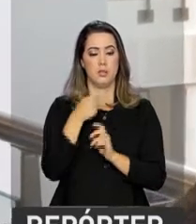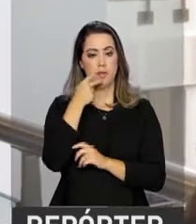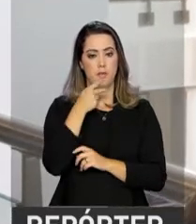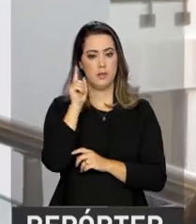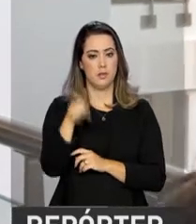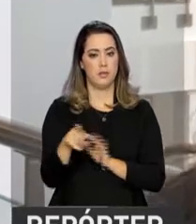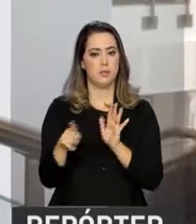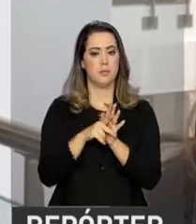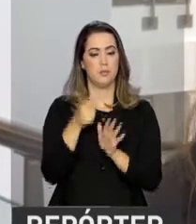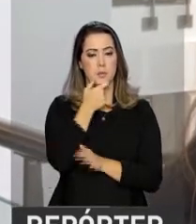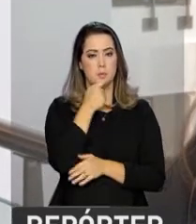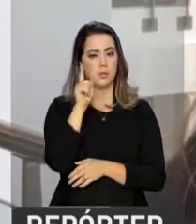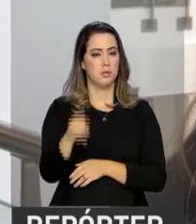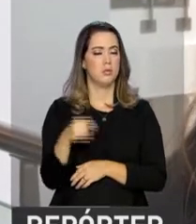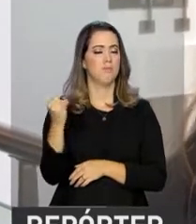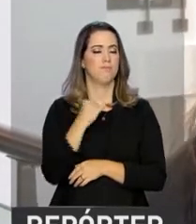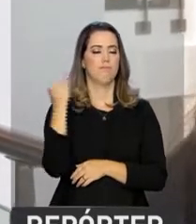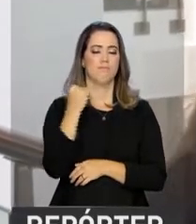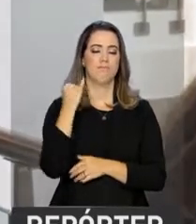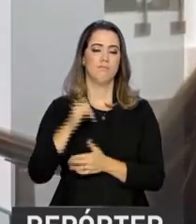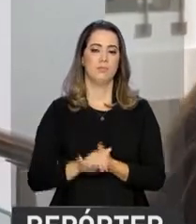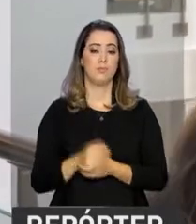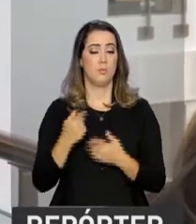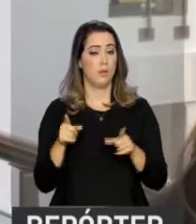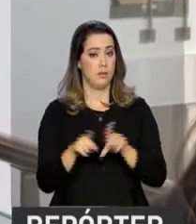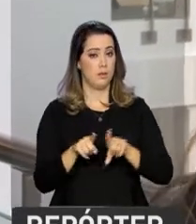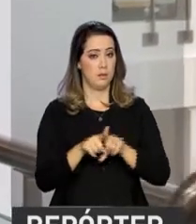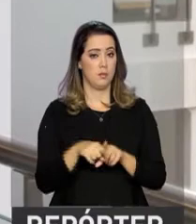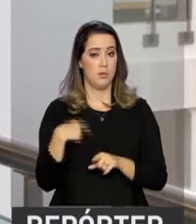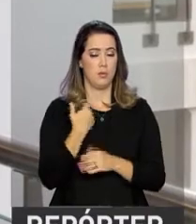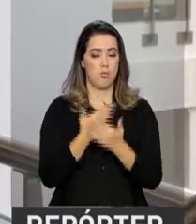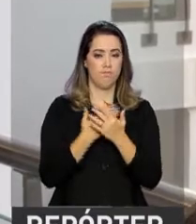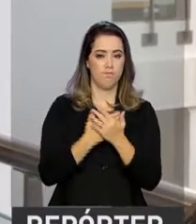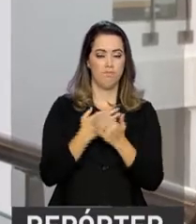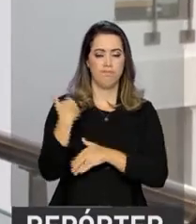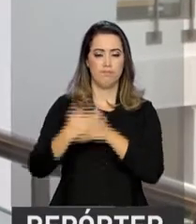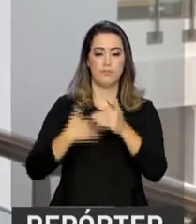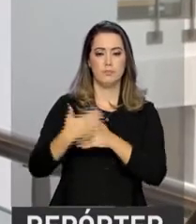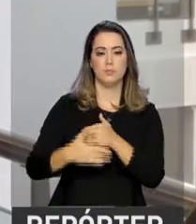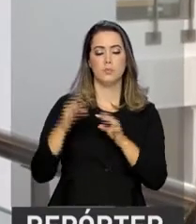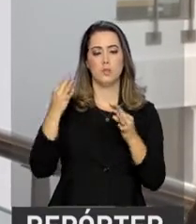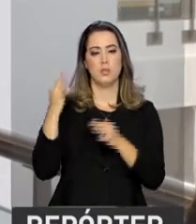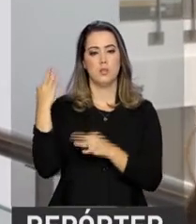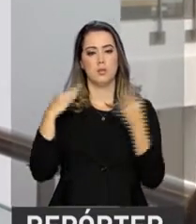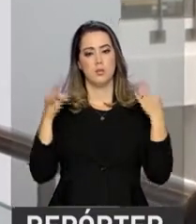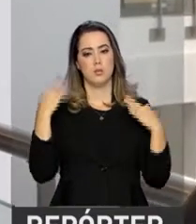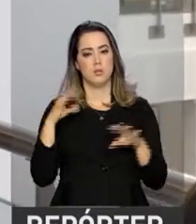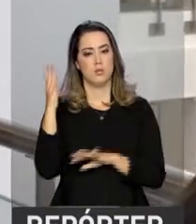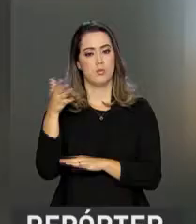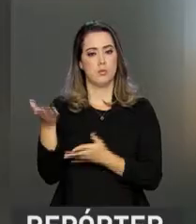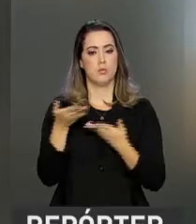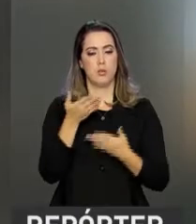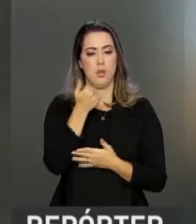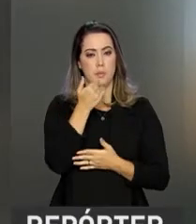principal é a língua inglesa, isso é um diferencial enorme. Além, claro, das aulas que teremos durante o curso, ligadas a turismo e hospitalidade e também a